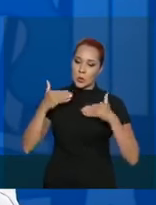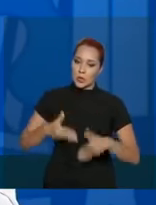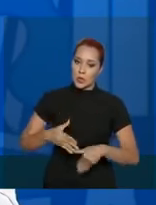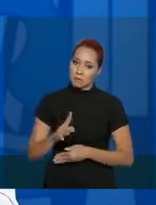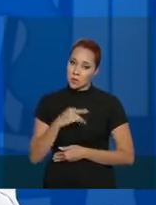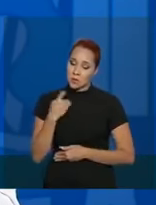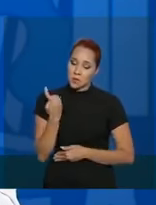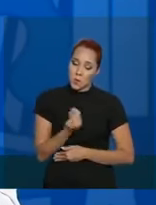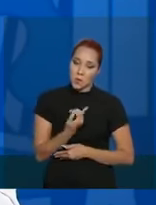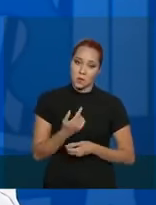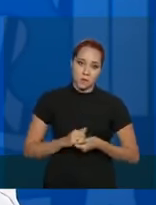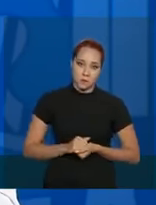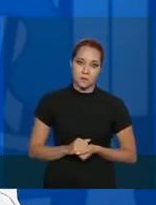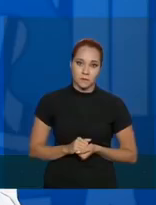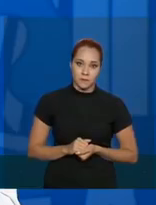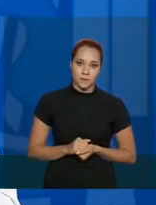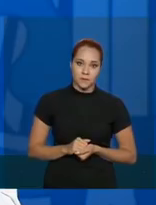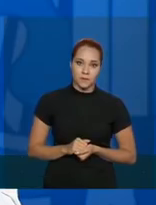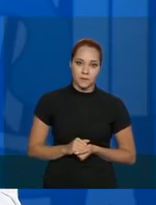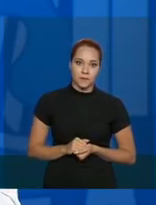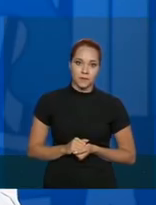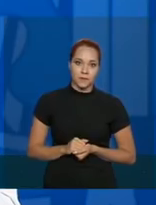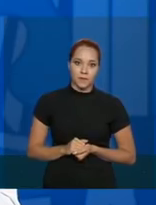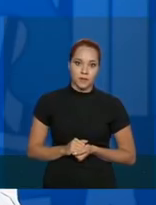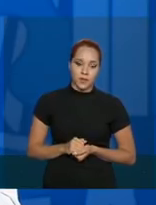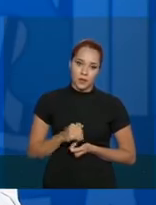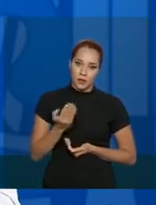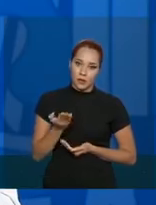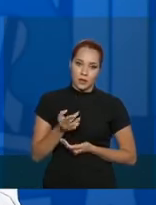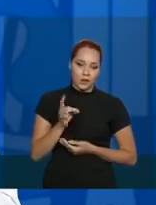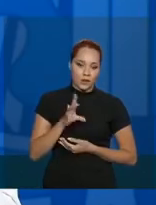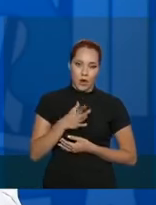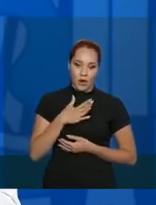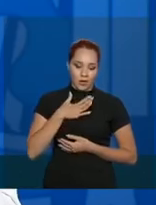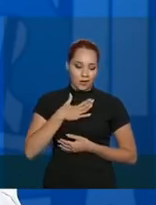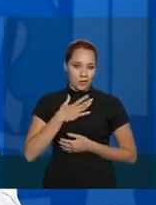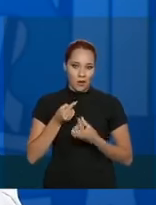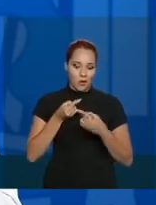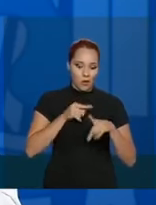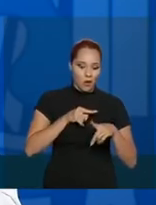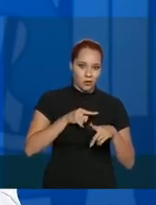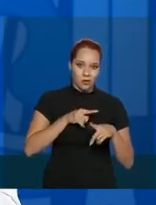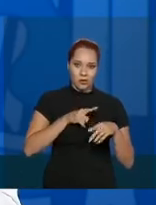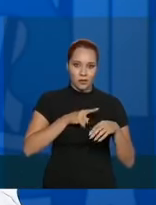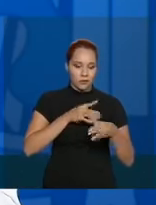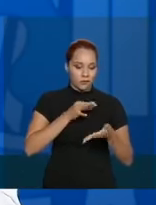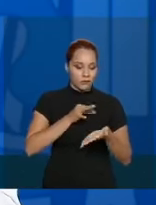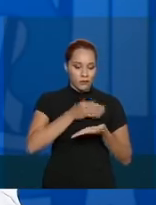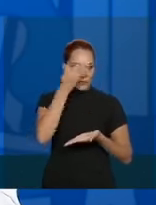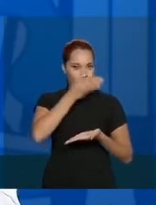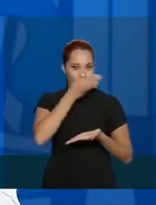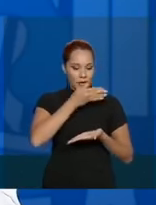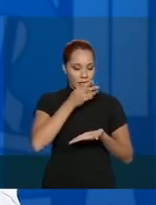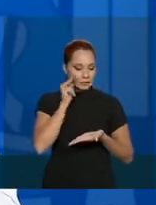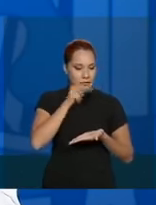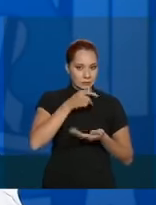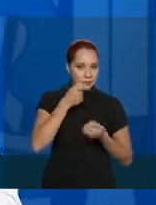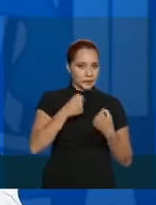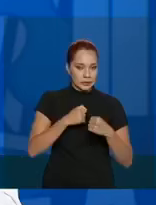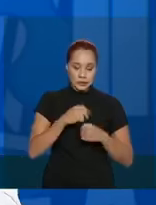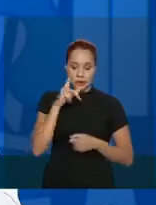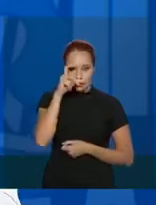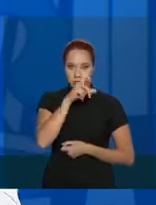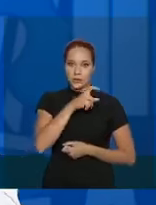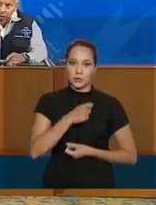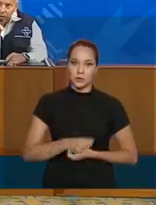jogo de nervos, é um jogo, você contra um inimigo que você não vê. E tem que jogar muito duro esse jogo.